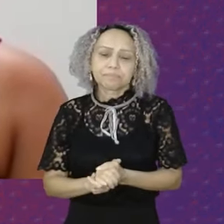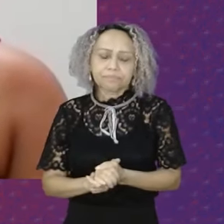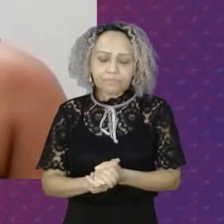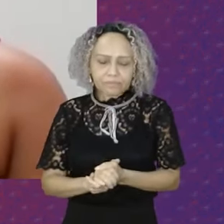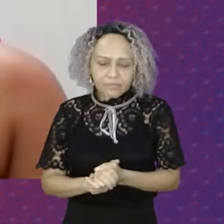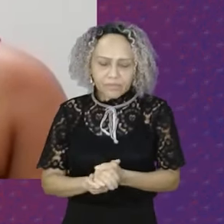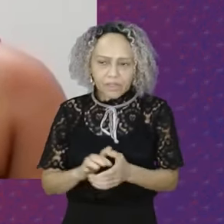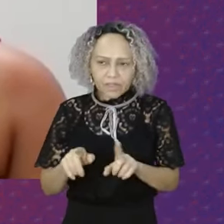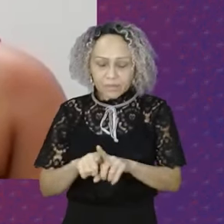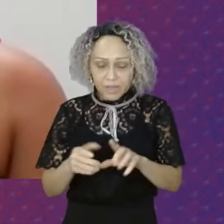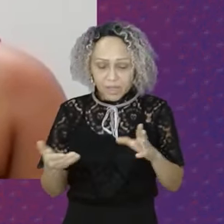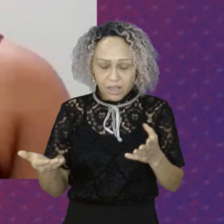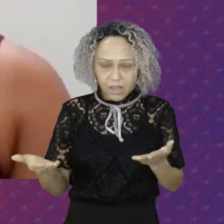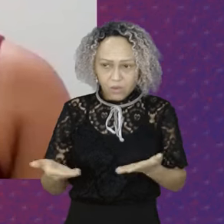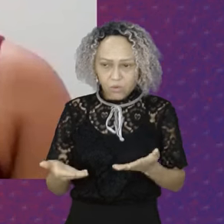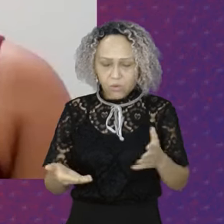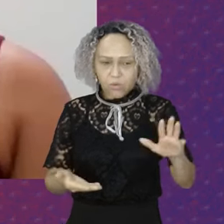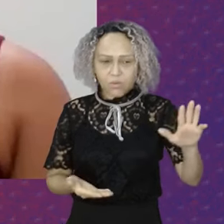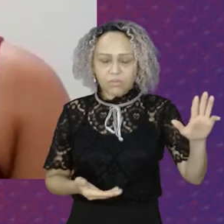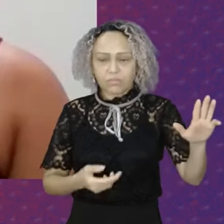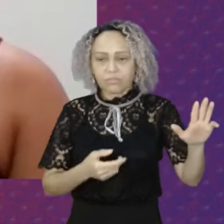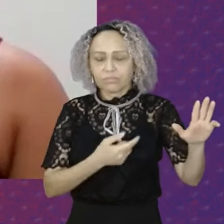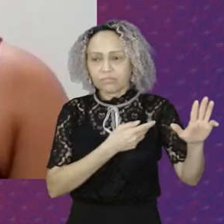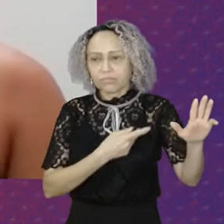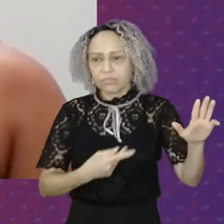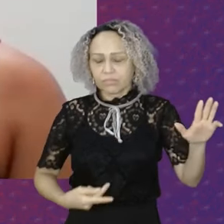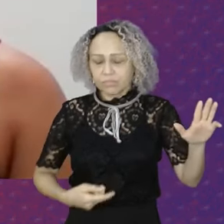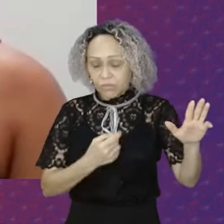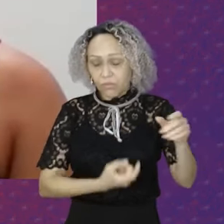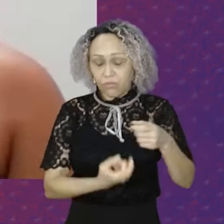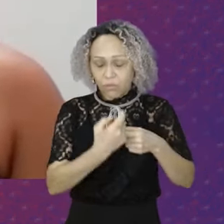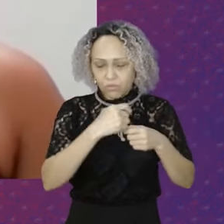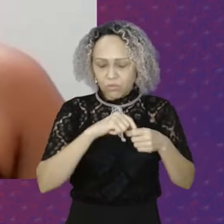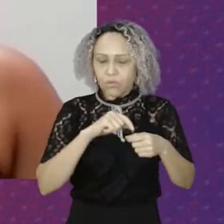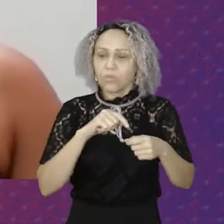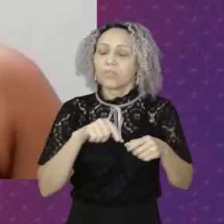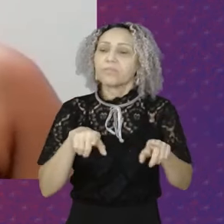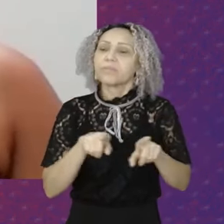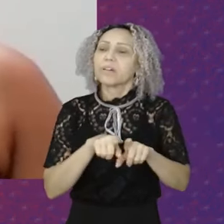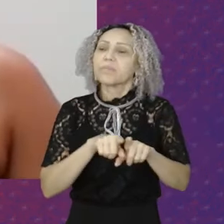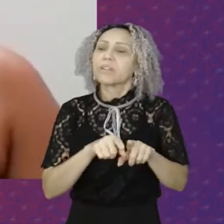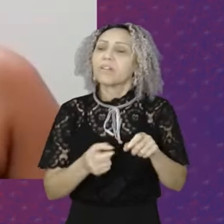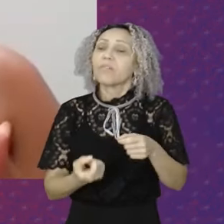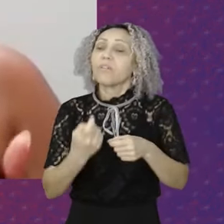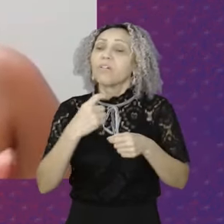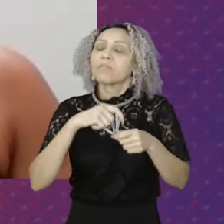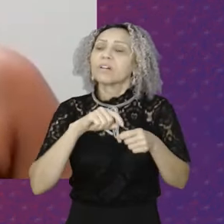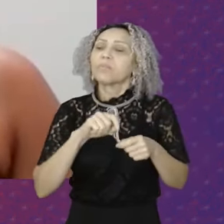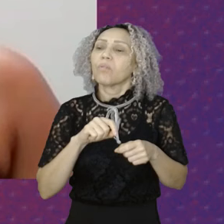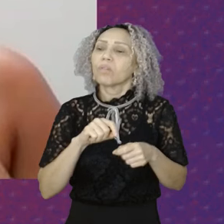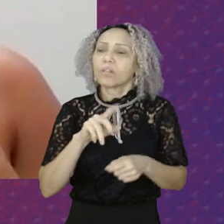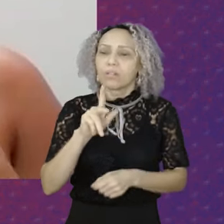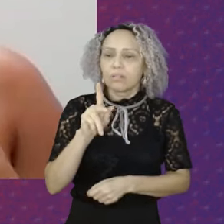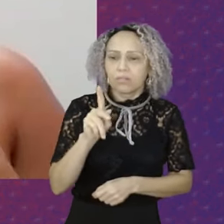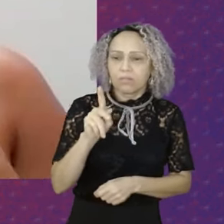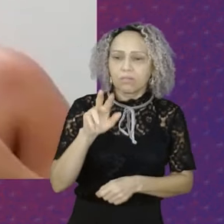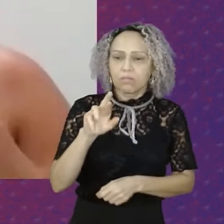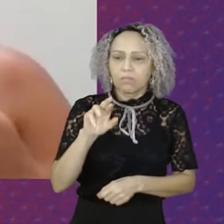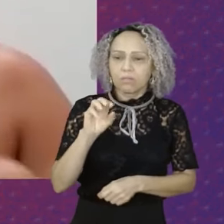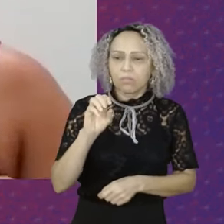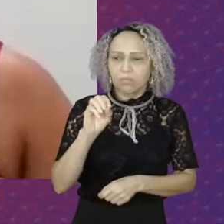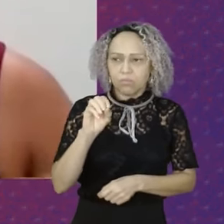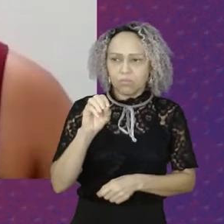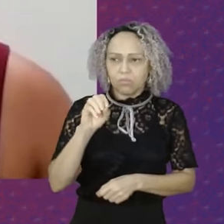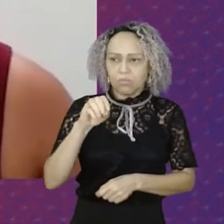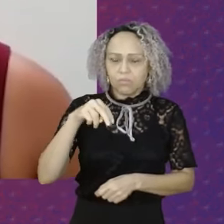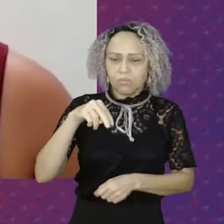Junto com ele O PRONAS O PRONAS Infelizmente Ele foi Se desmanchando Foi um programa Uma política Que não